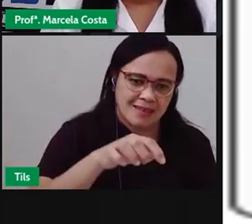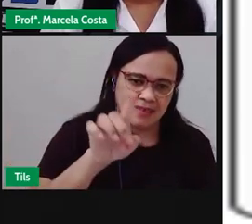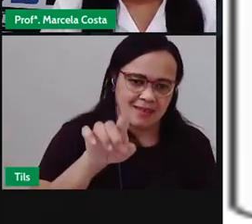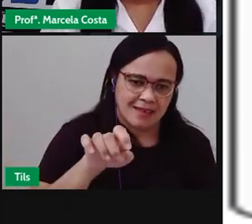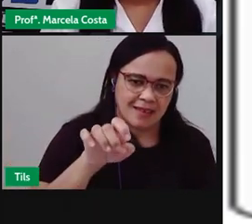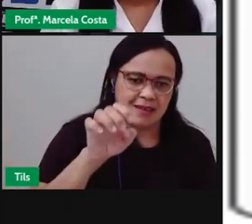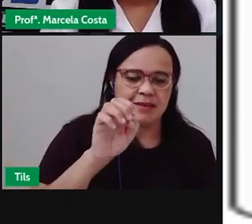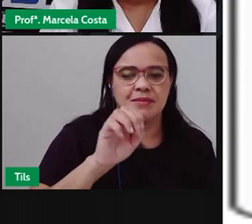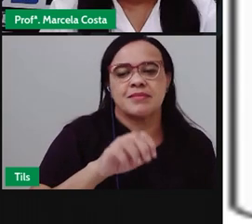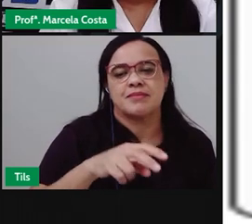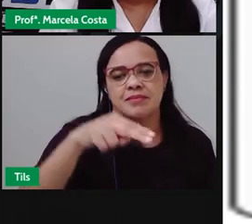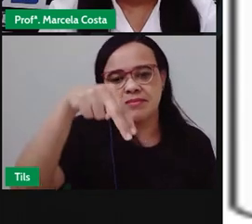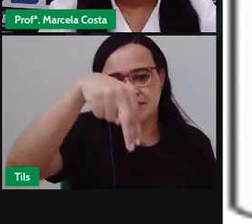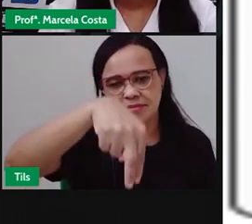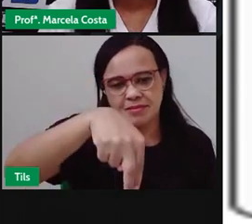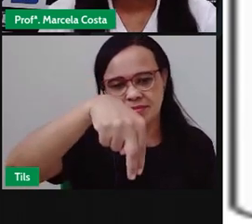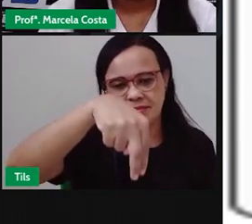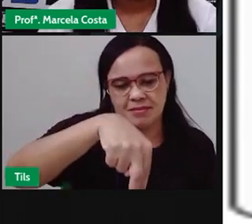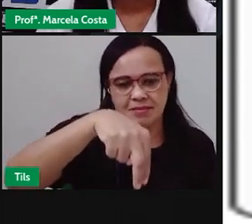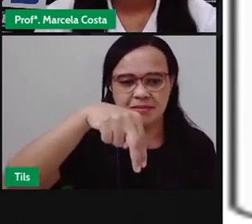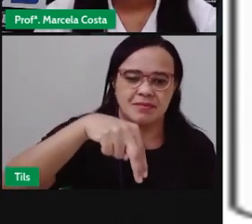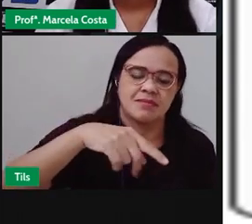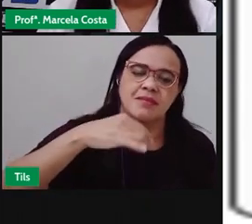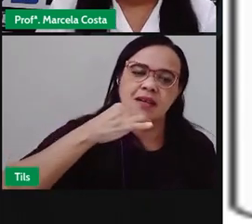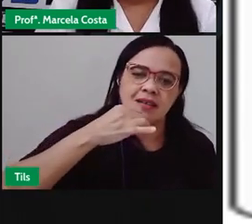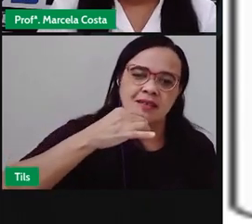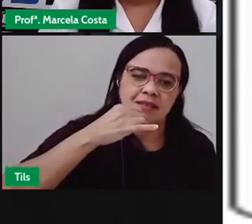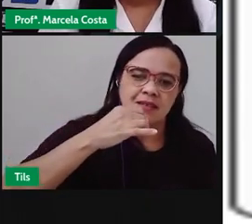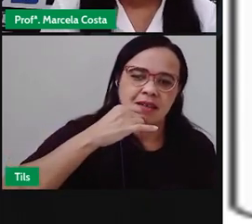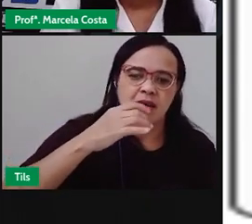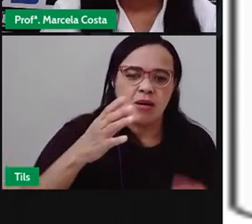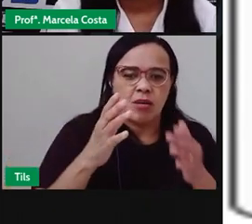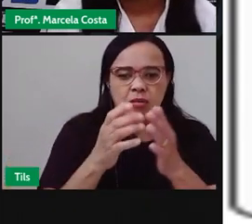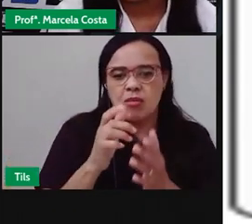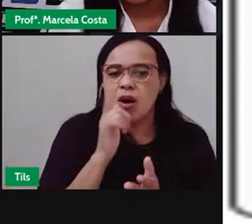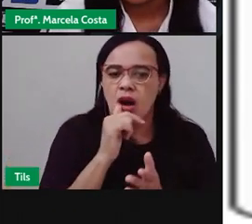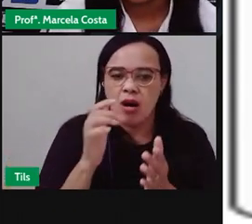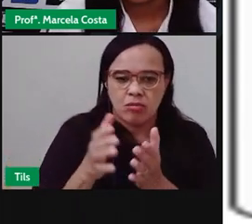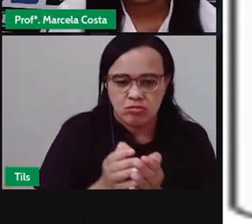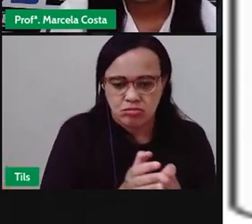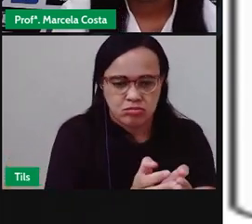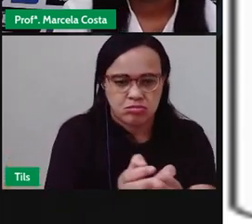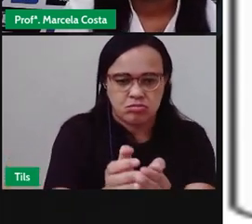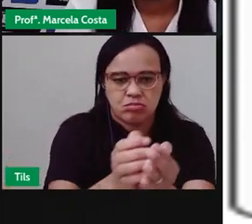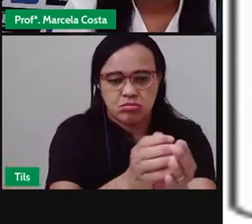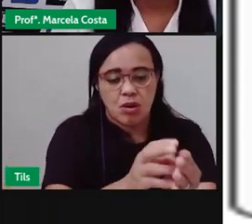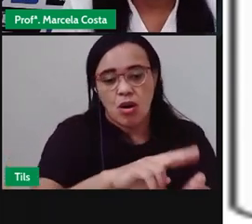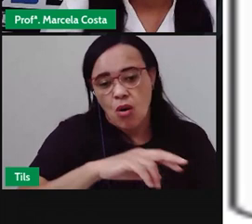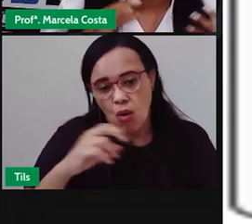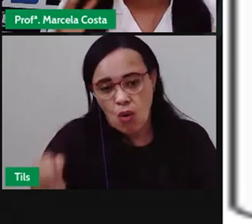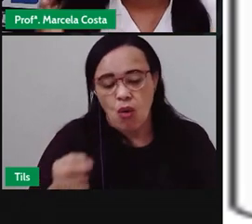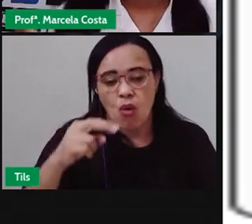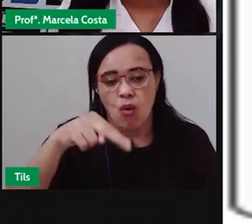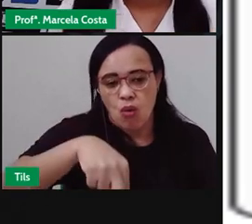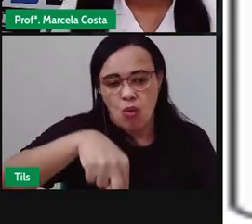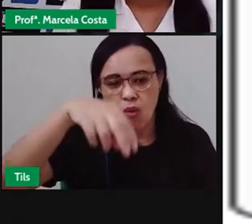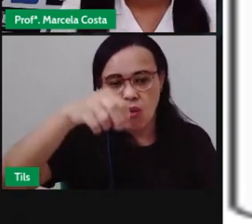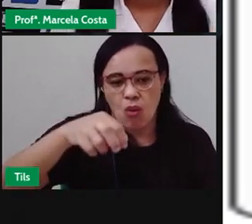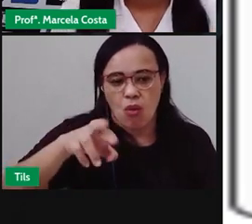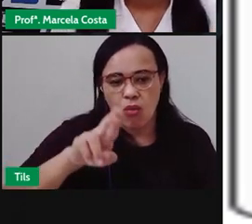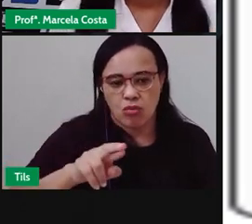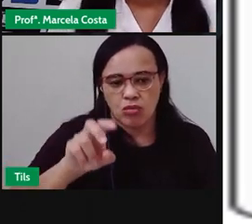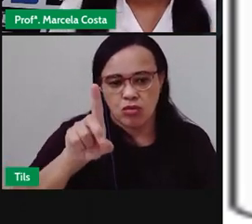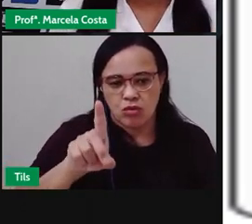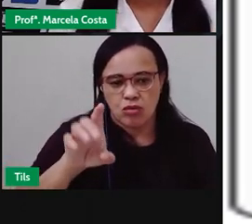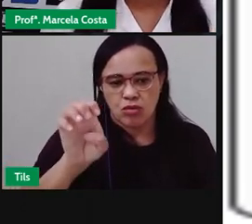Nê de navio Nê de nordeste Que é a nossa região